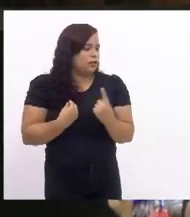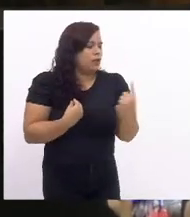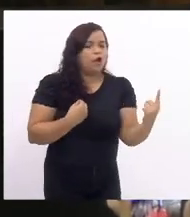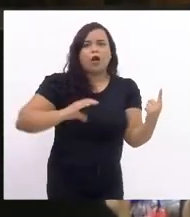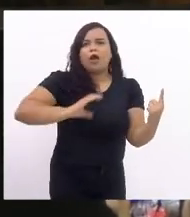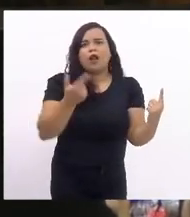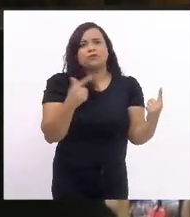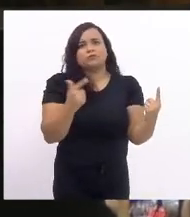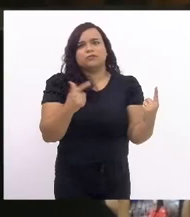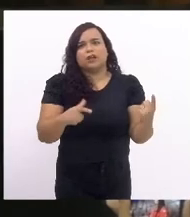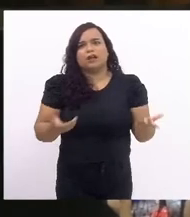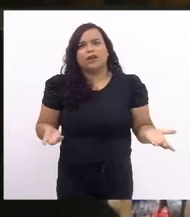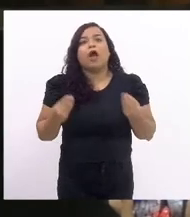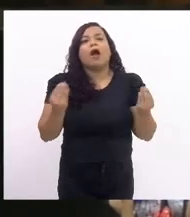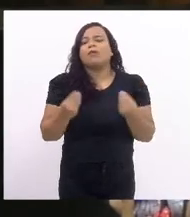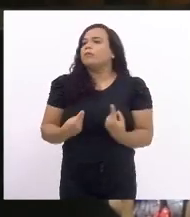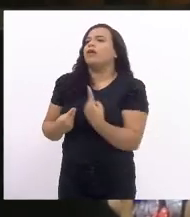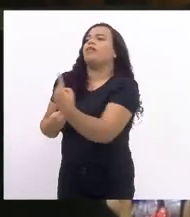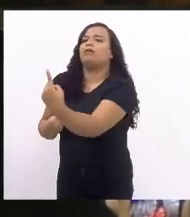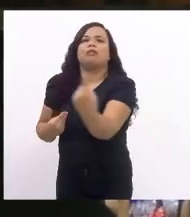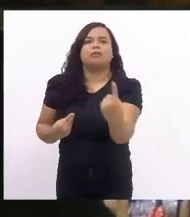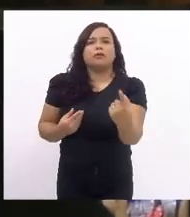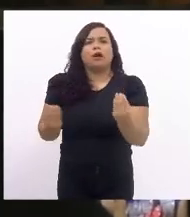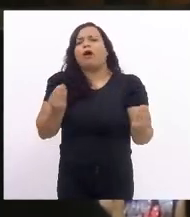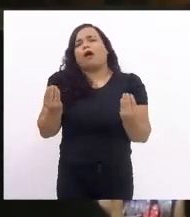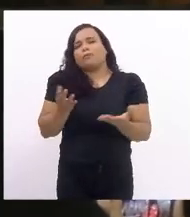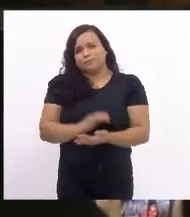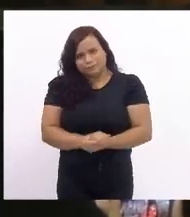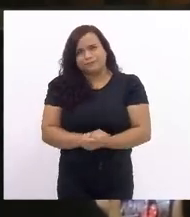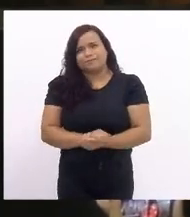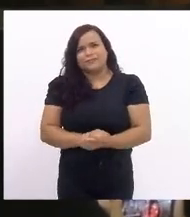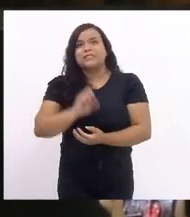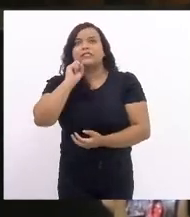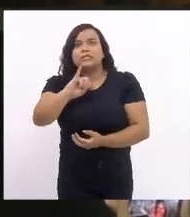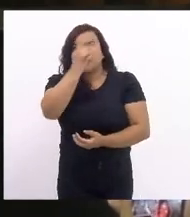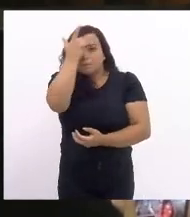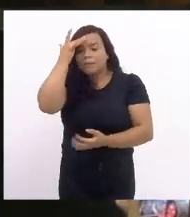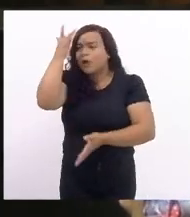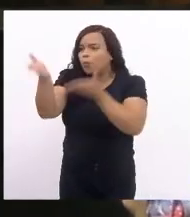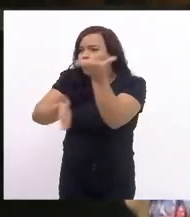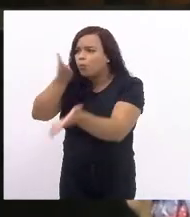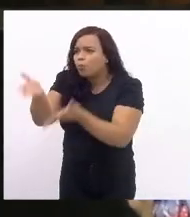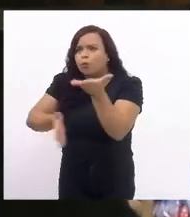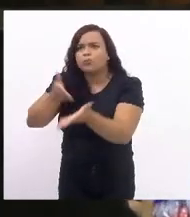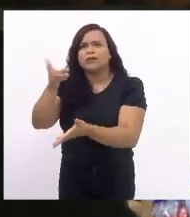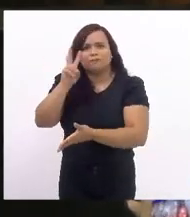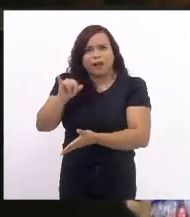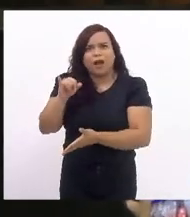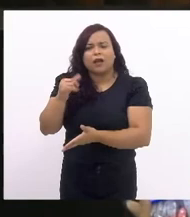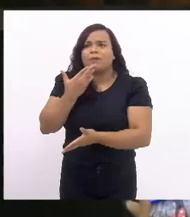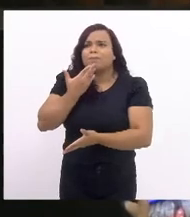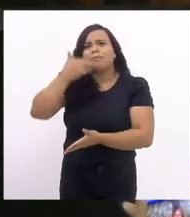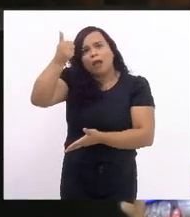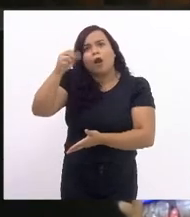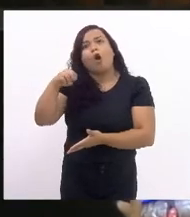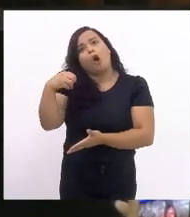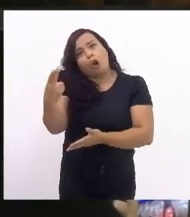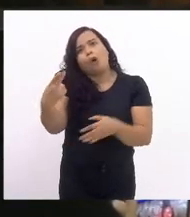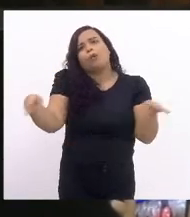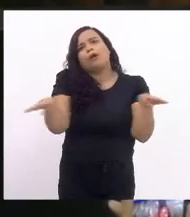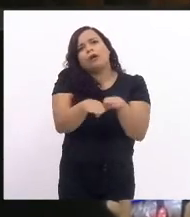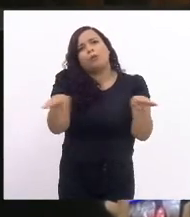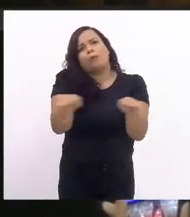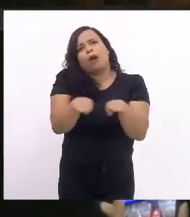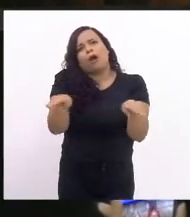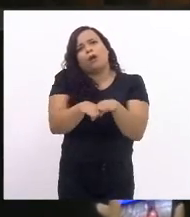Porque, quando, deputada, a gente vai cuidar dos outros, a gente tem que entregar o igual, o